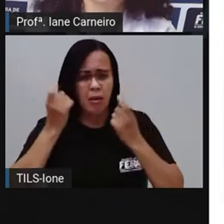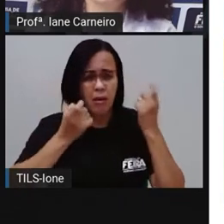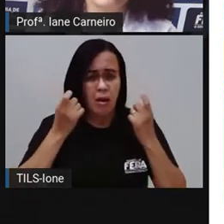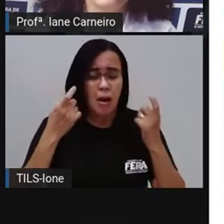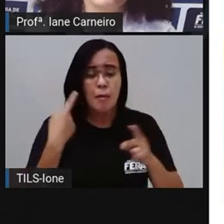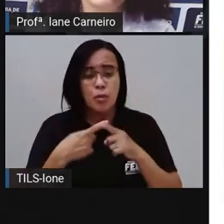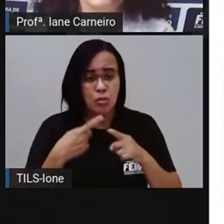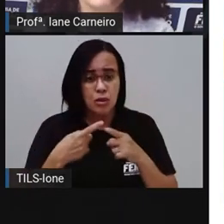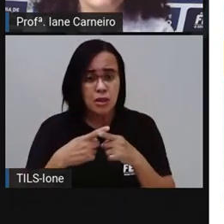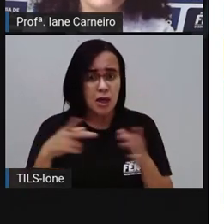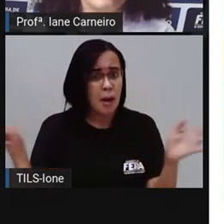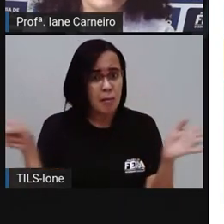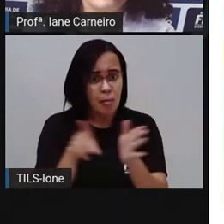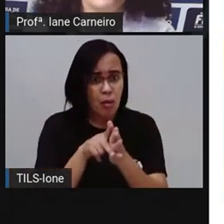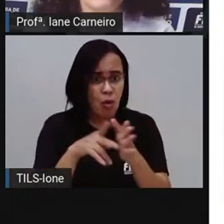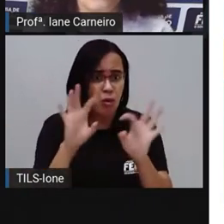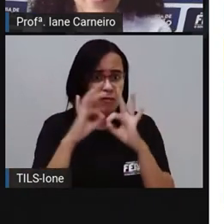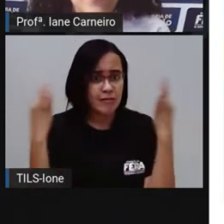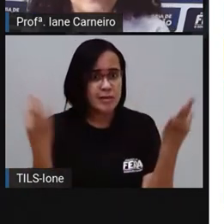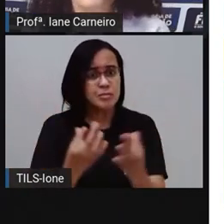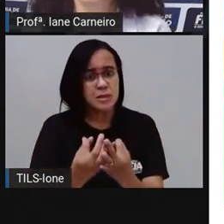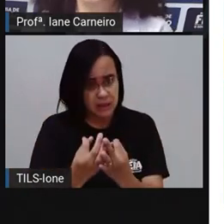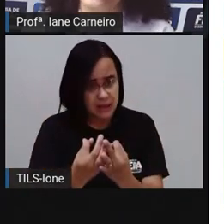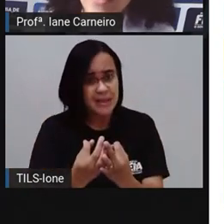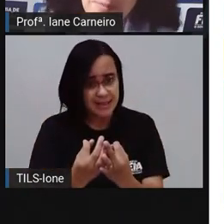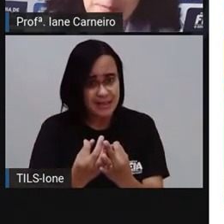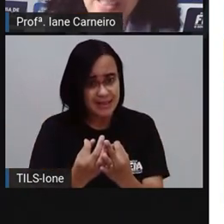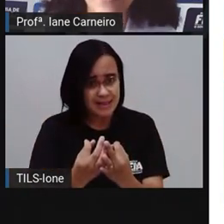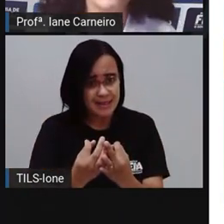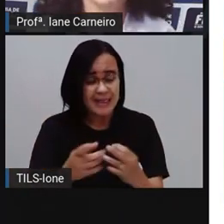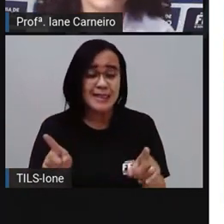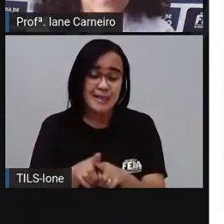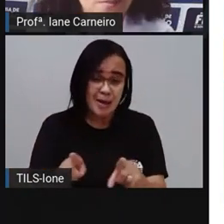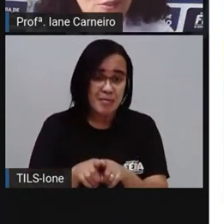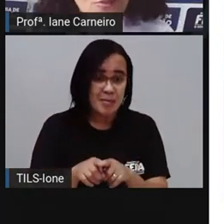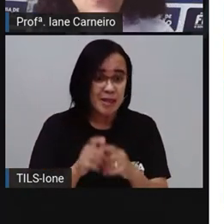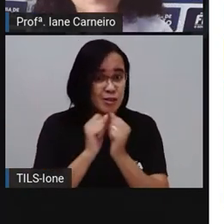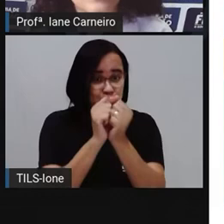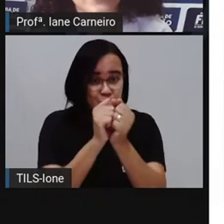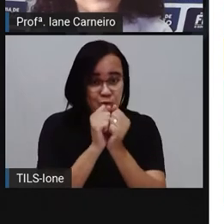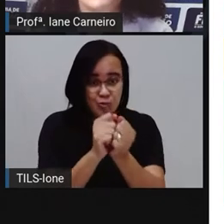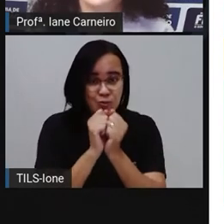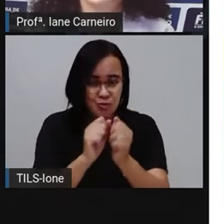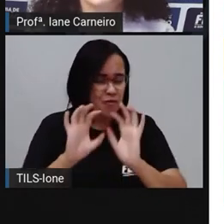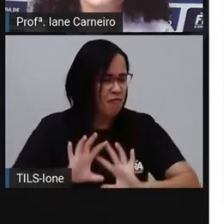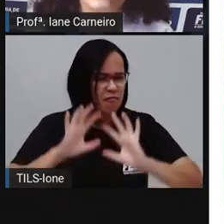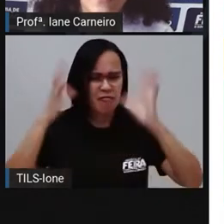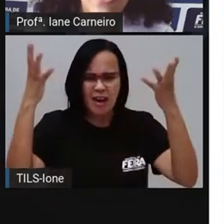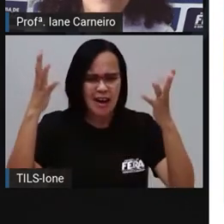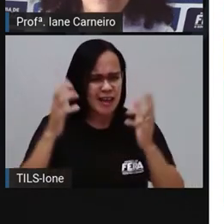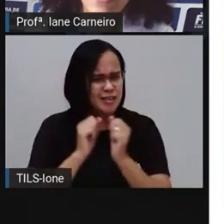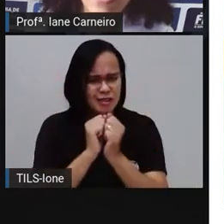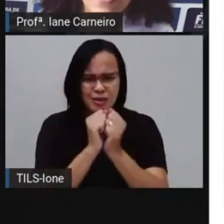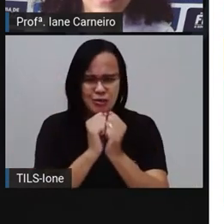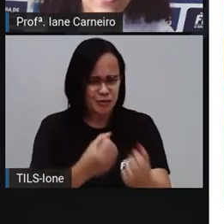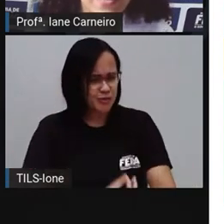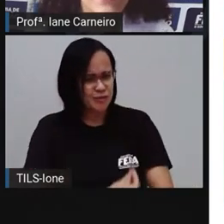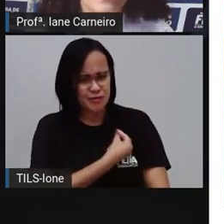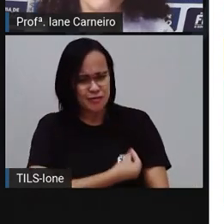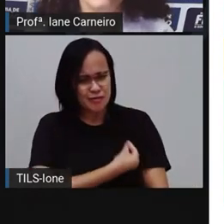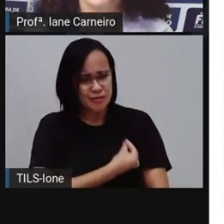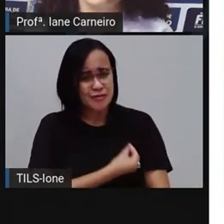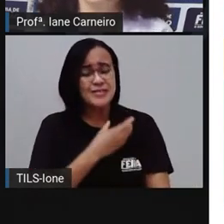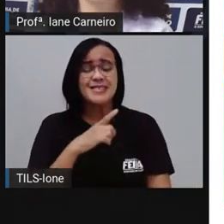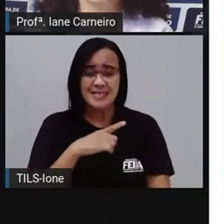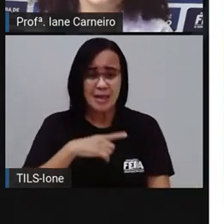Nos momentos de festa, o bichinho tá sempre presente, tá sempre junto, né? Então, que legal, que bacana, né?